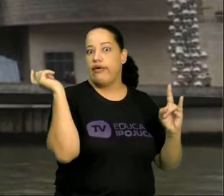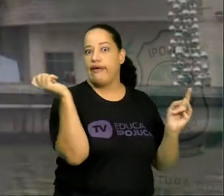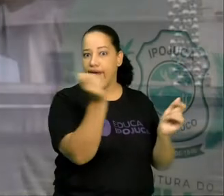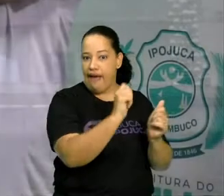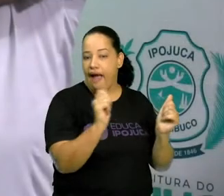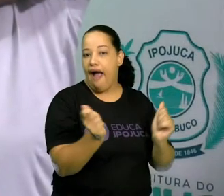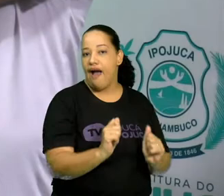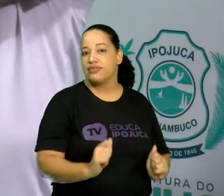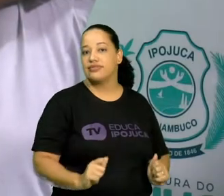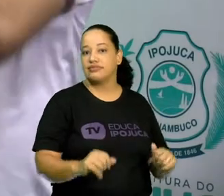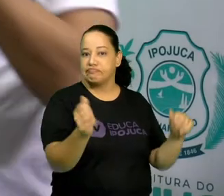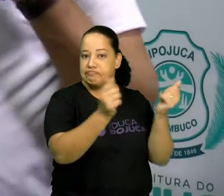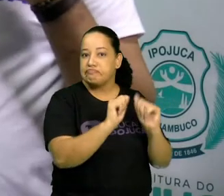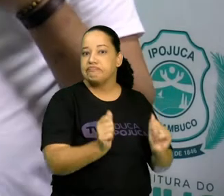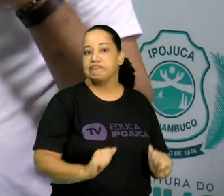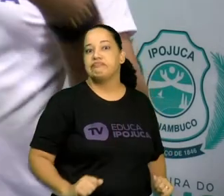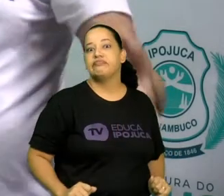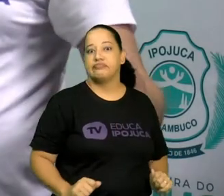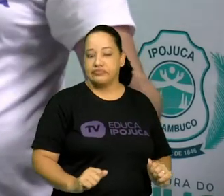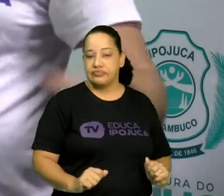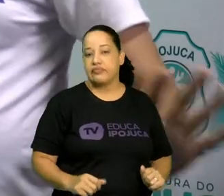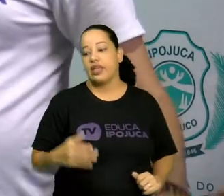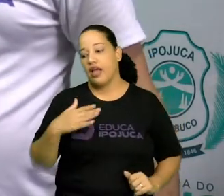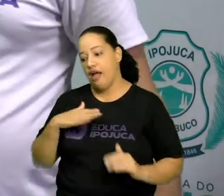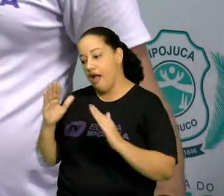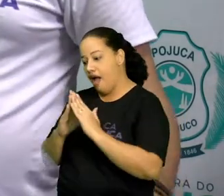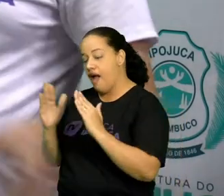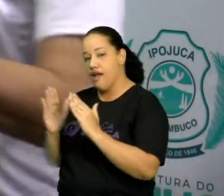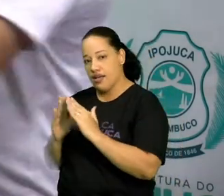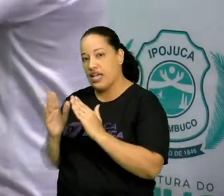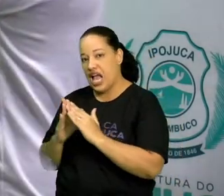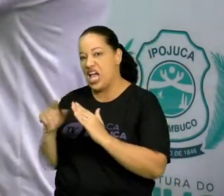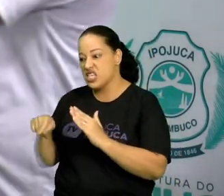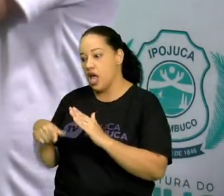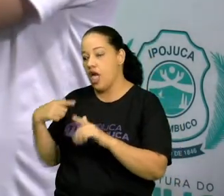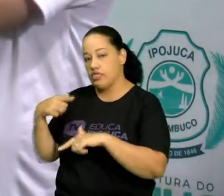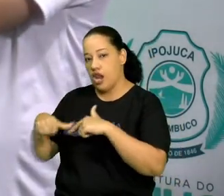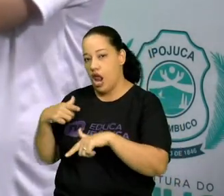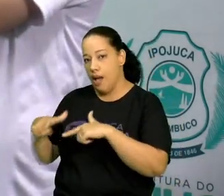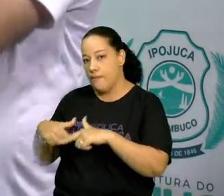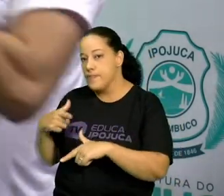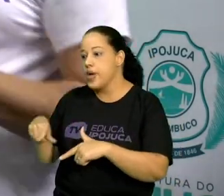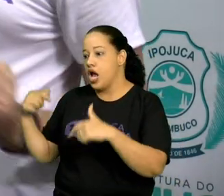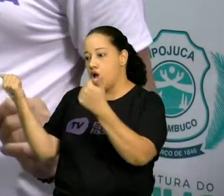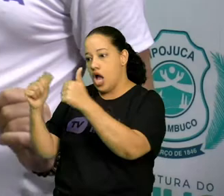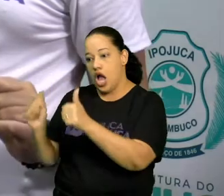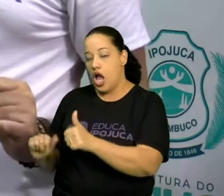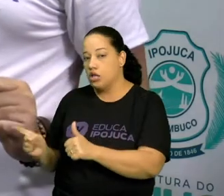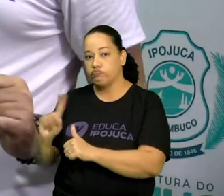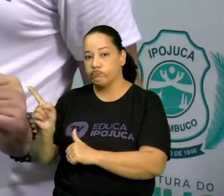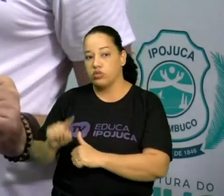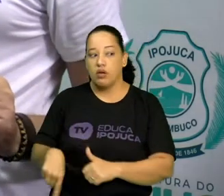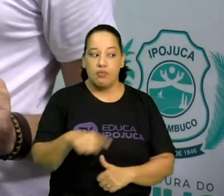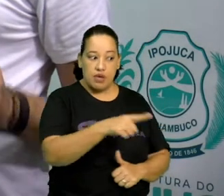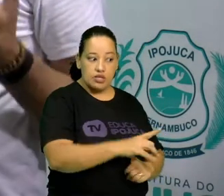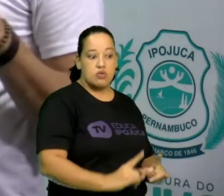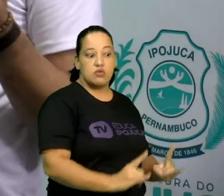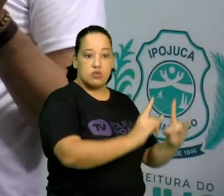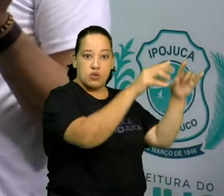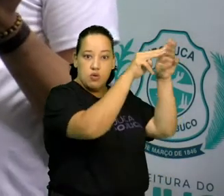de arte. A nossa casa, a nossa escola, não é uma obra de arte. Mas o Museu Guggenheim é uma obra de arte.